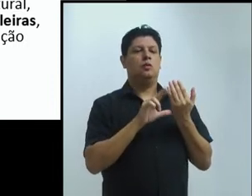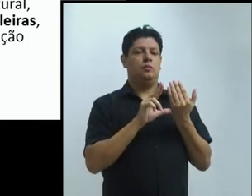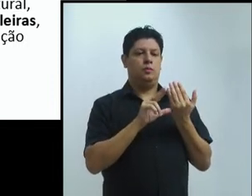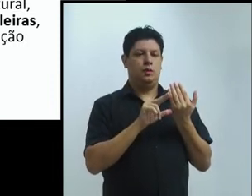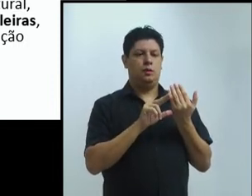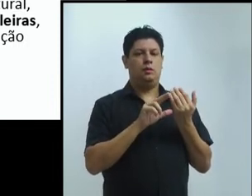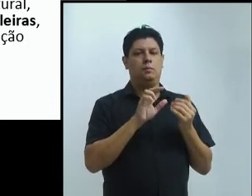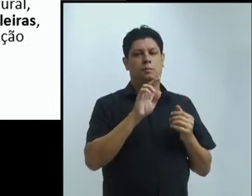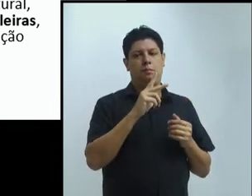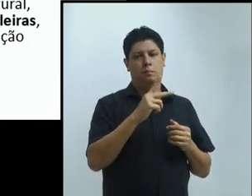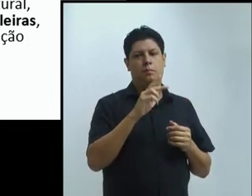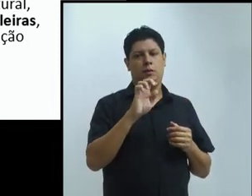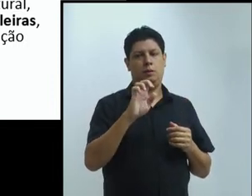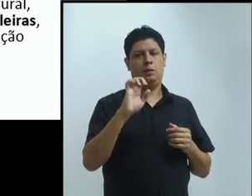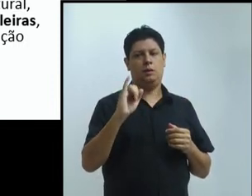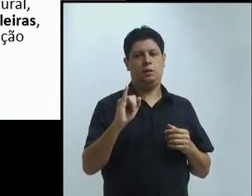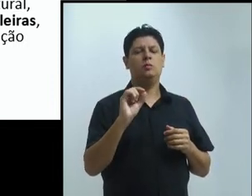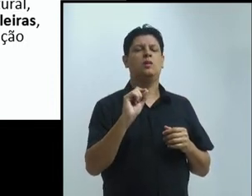falar um pouquinho mais.